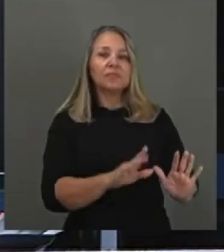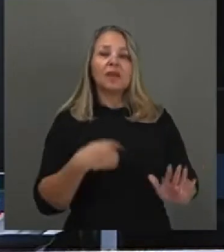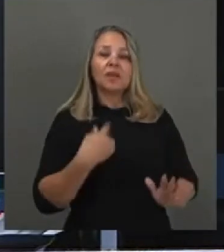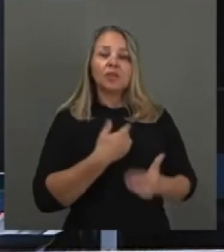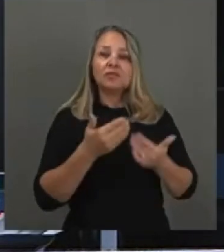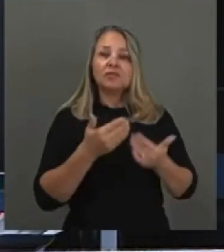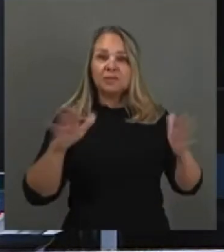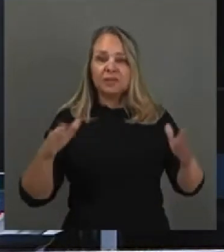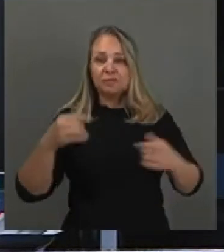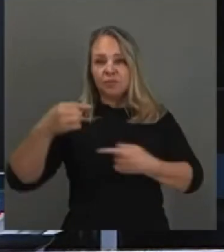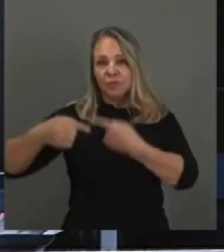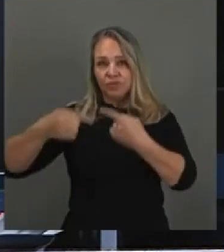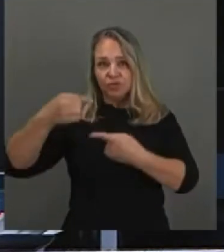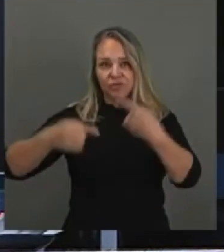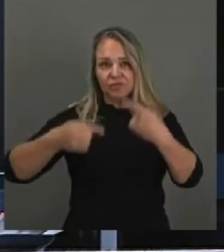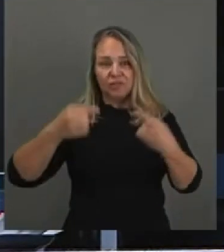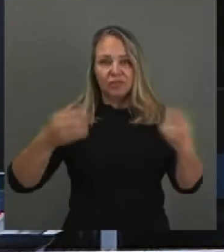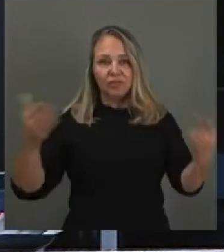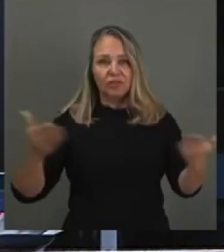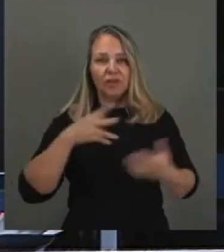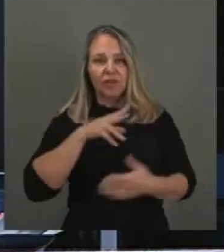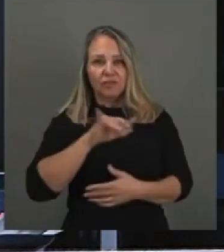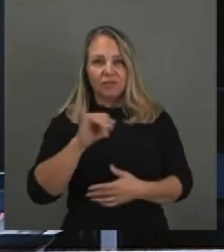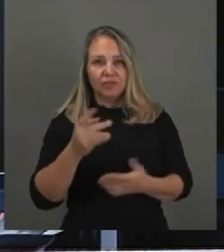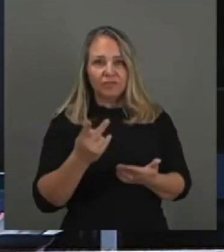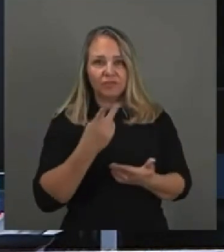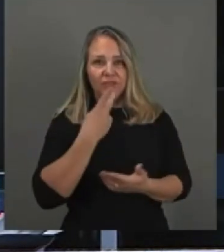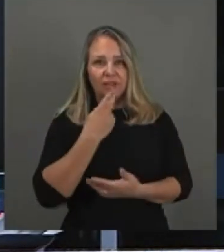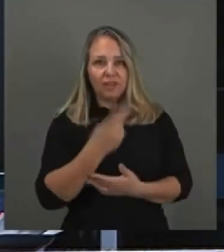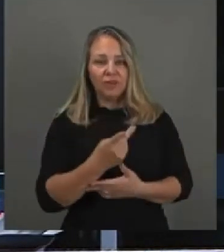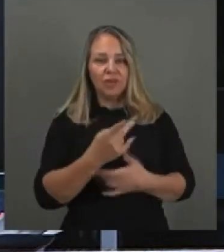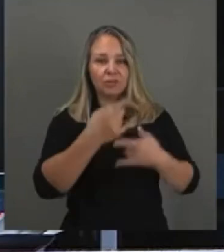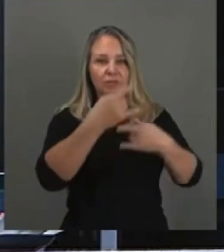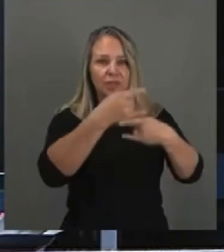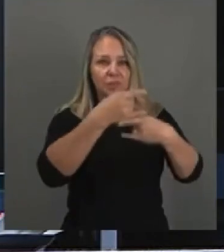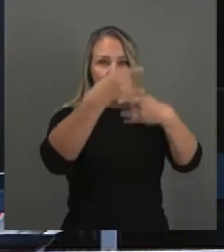abrimos agora para a discussão e passo a palavra à vossa excelência pelo sistema remoto.